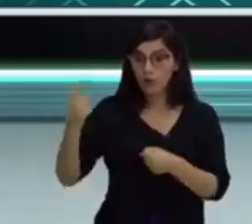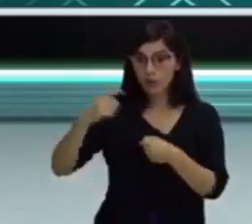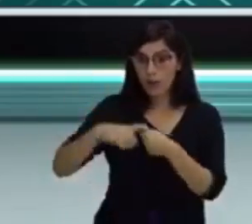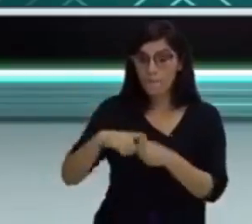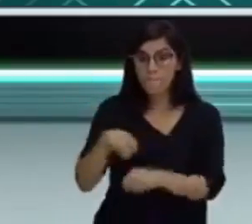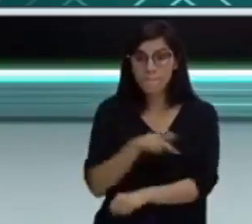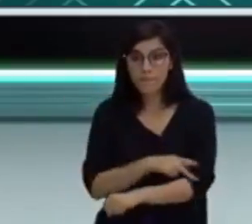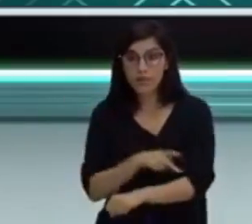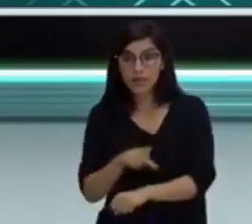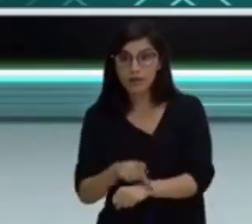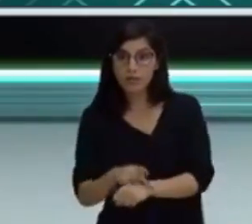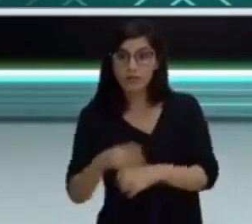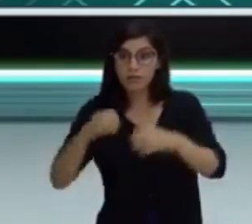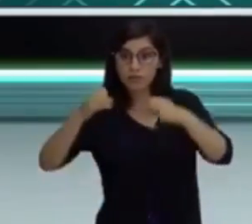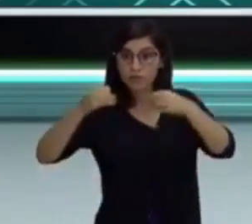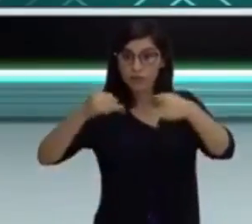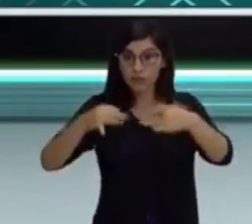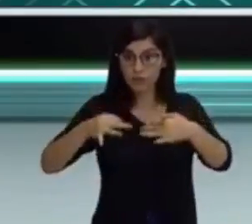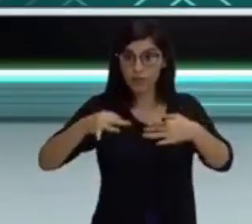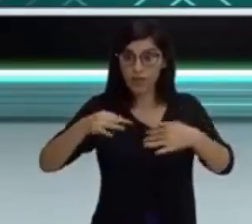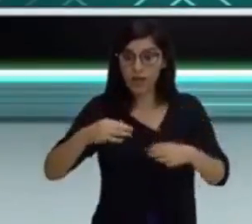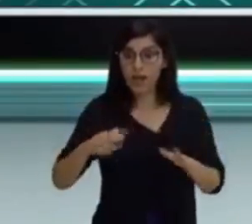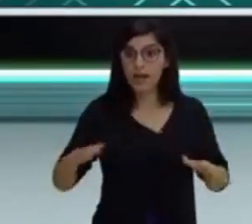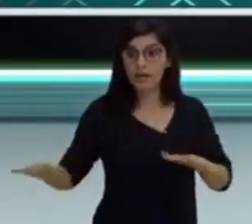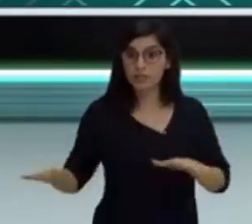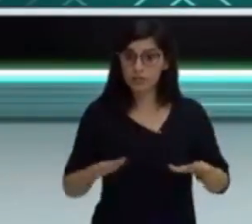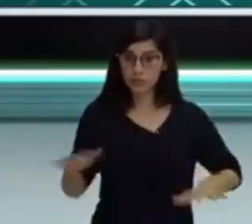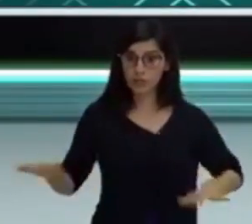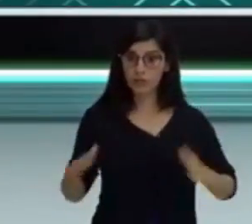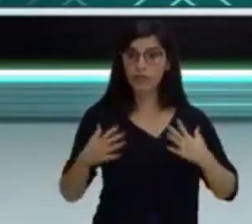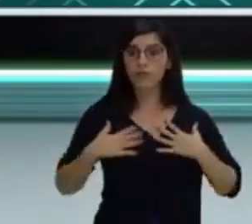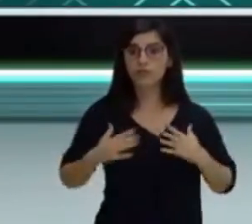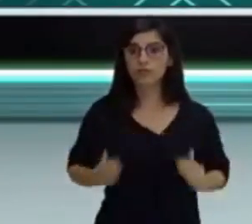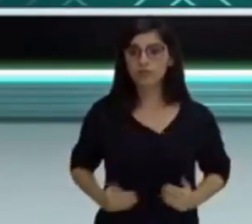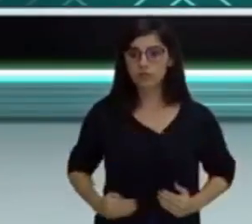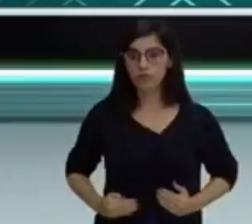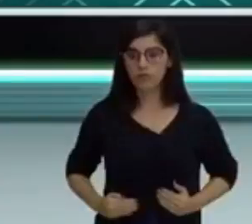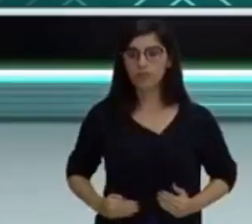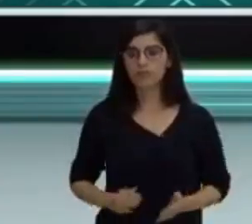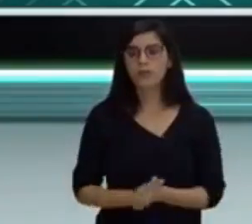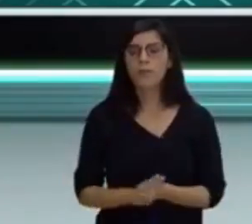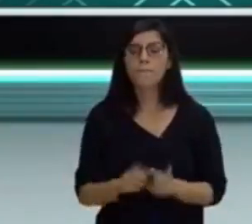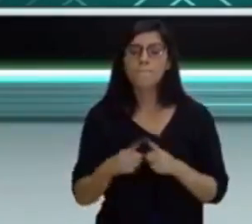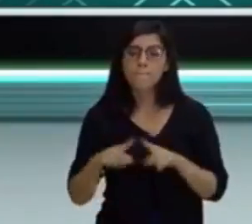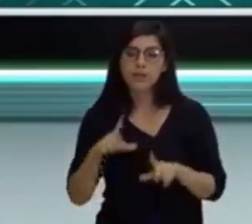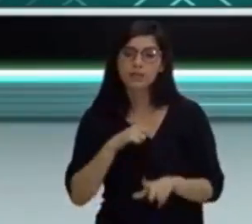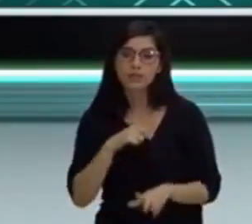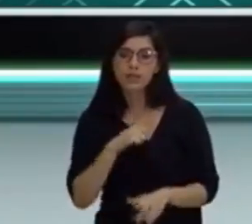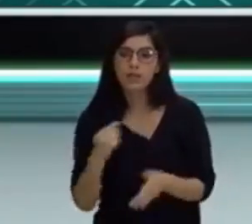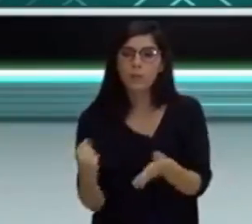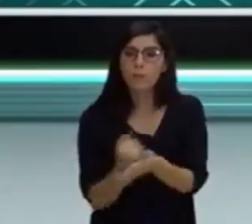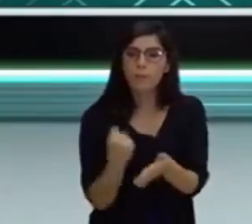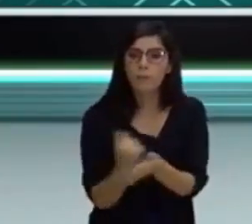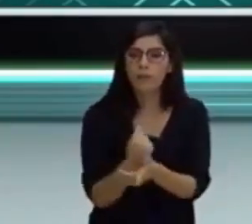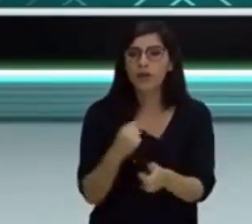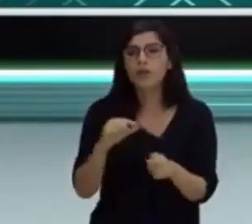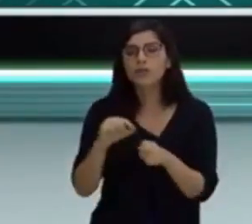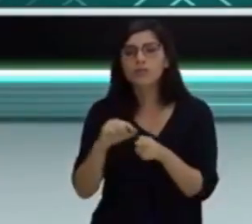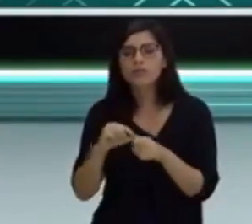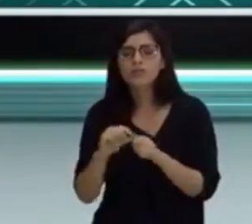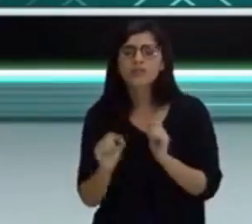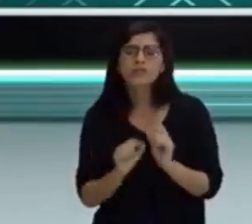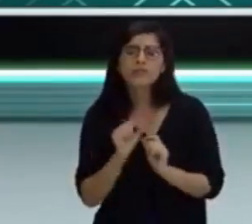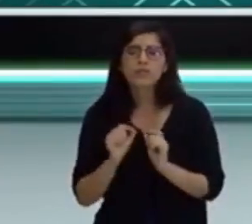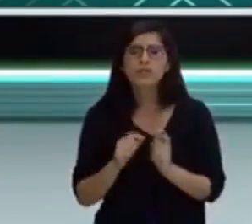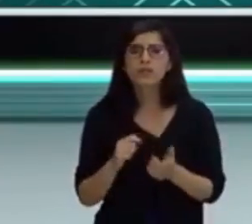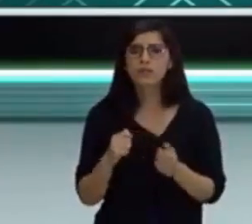dos movimentos em si, em relação ao corpo. Mas eu tenho algumas perguntas para fazer. Afinal, que pergunta eu posso colocar